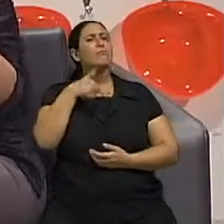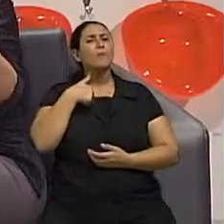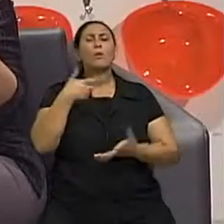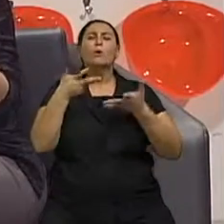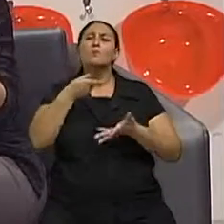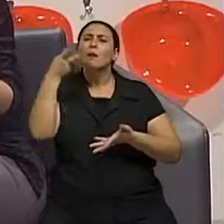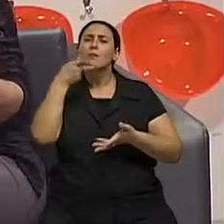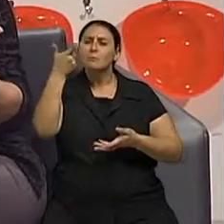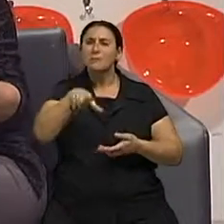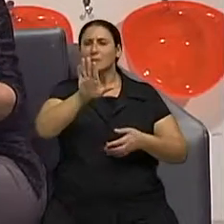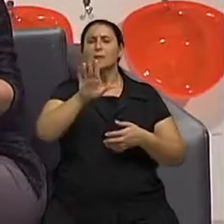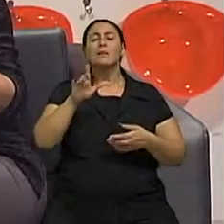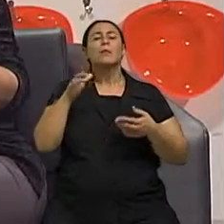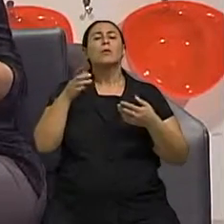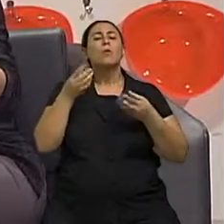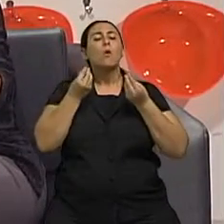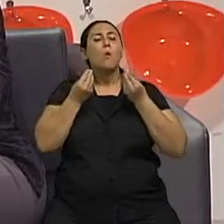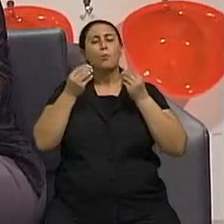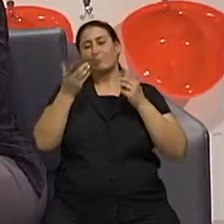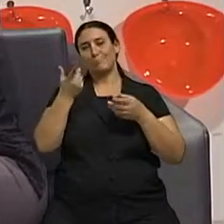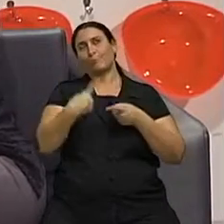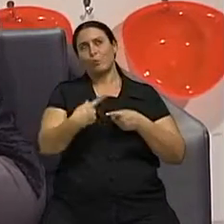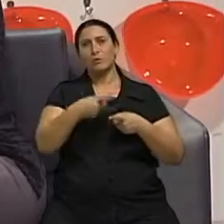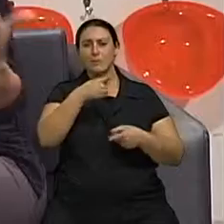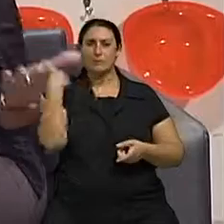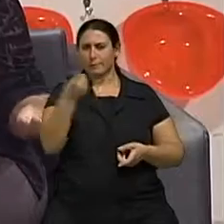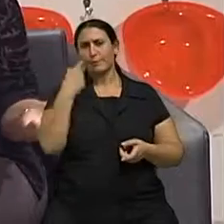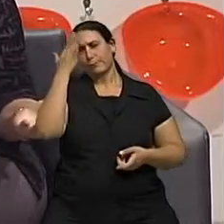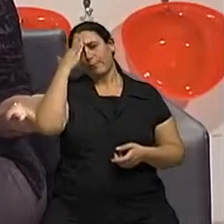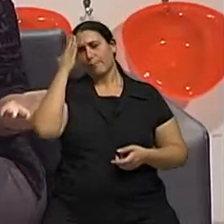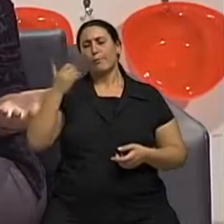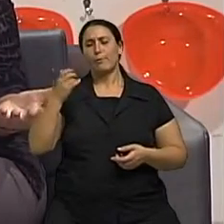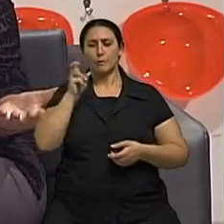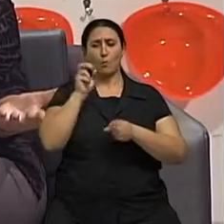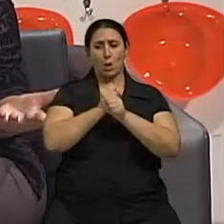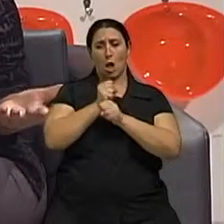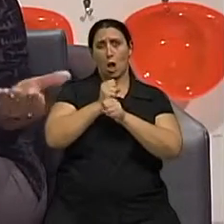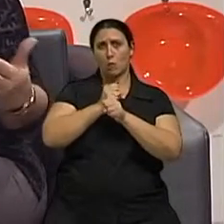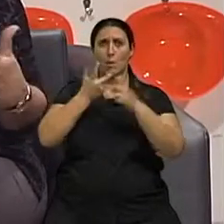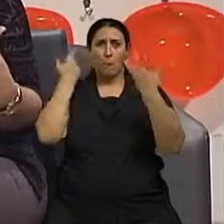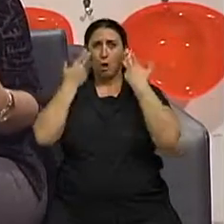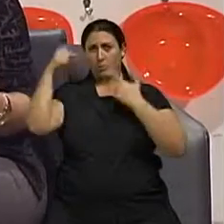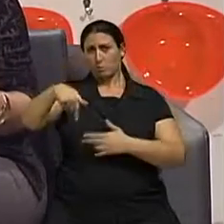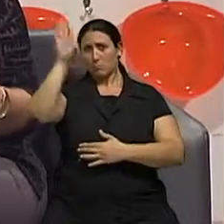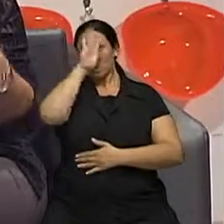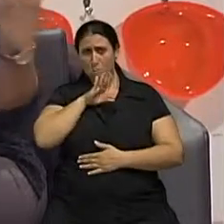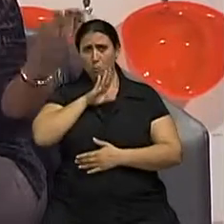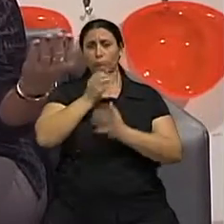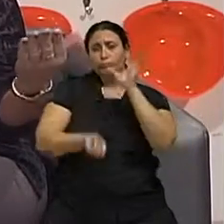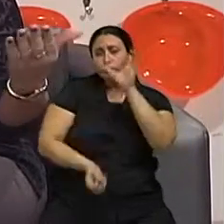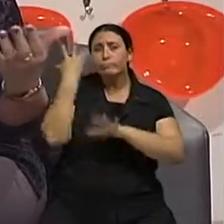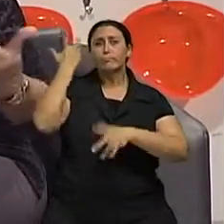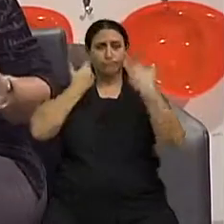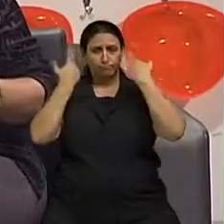das próprias intervenções. A gente sabe que, por exemplo, 50 anos da cirurgia plástica no Brasil. Mas há